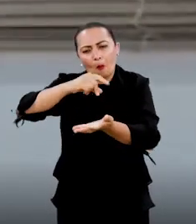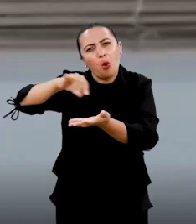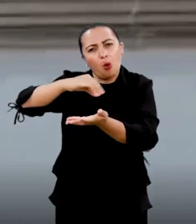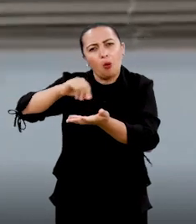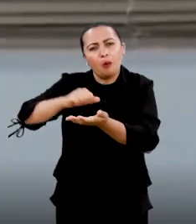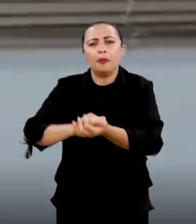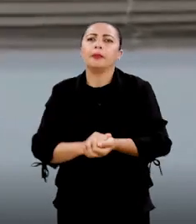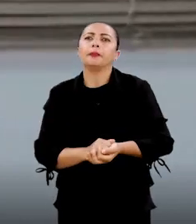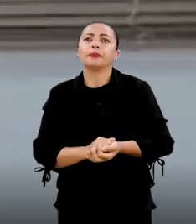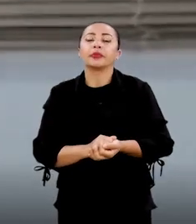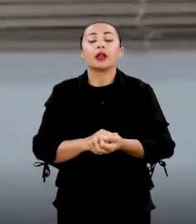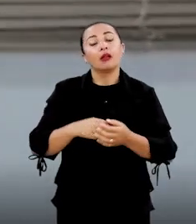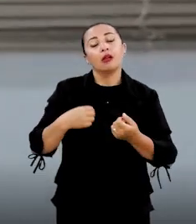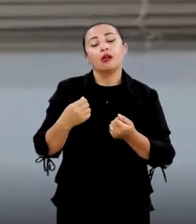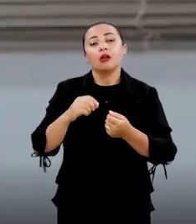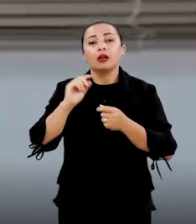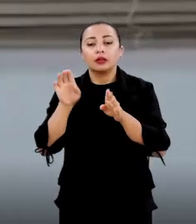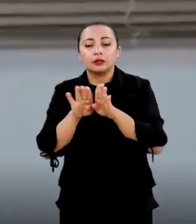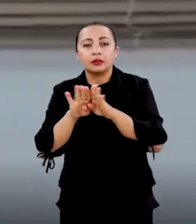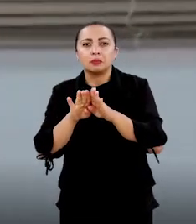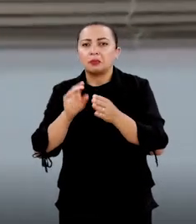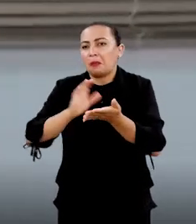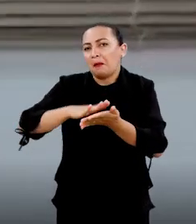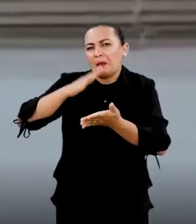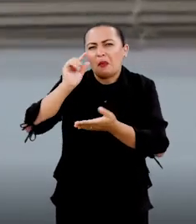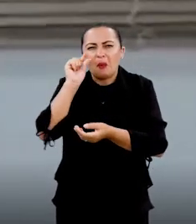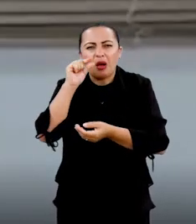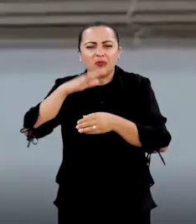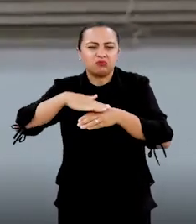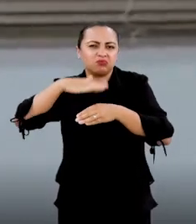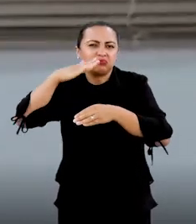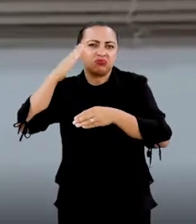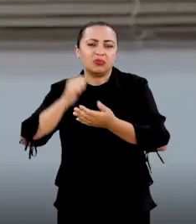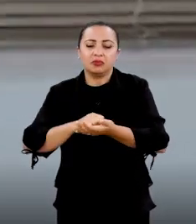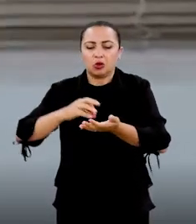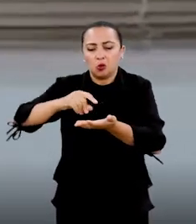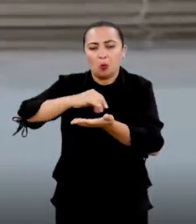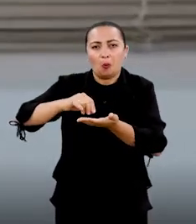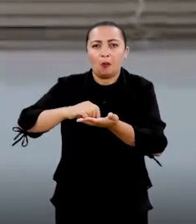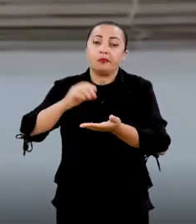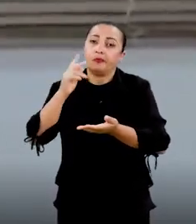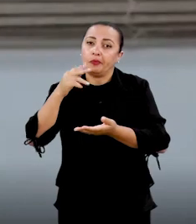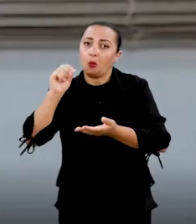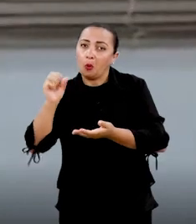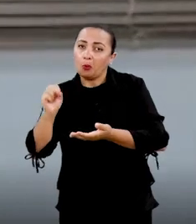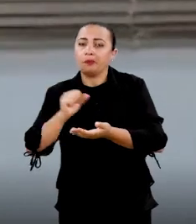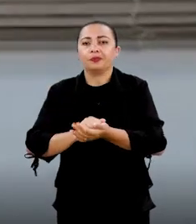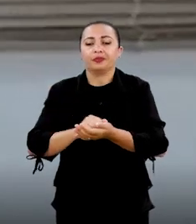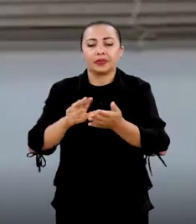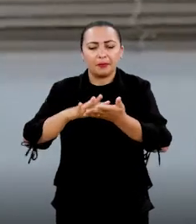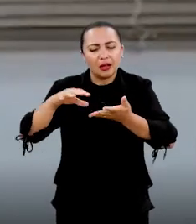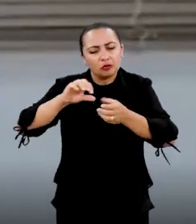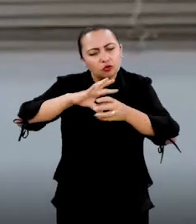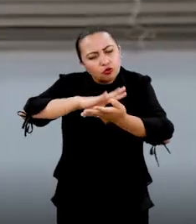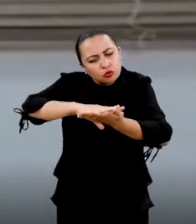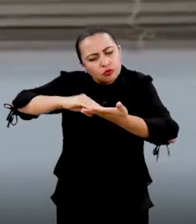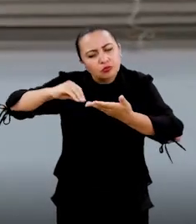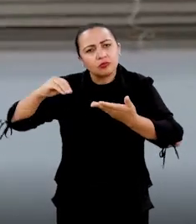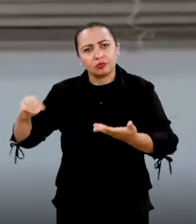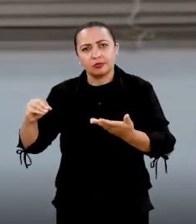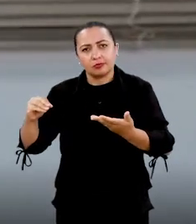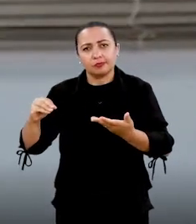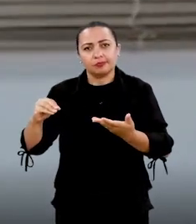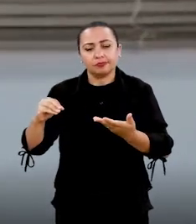pó, né? Ou um pouquinho, talvez um pouquinho maior do que um sabão em pó. Ele removia, né? Ele